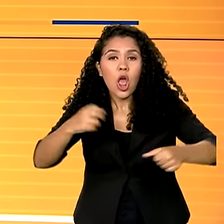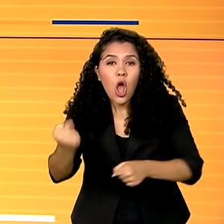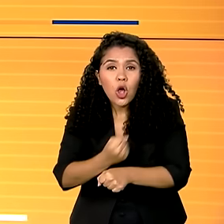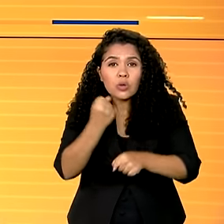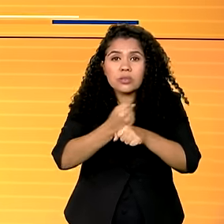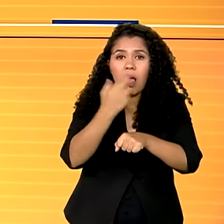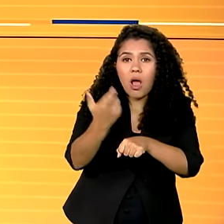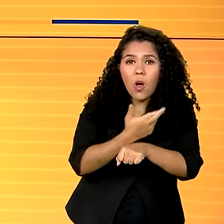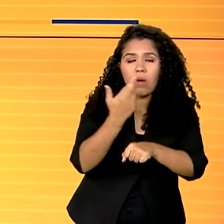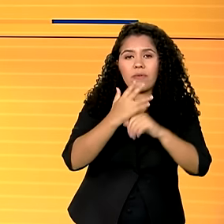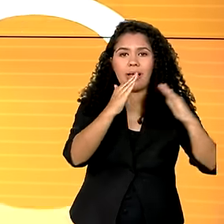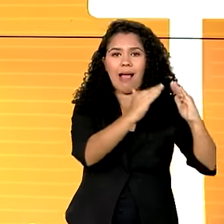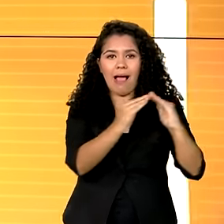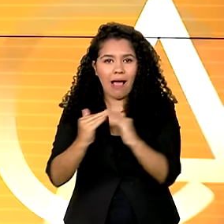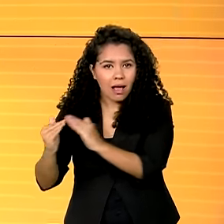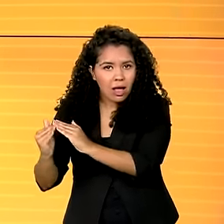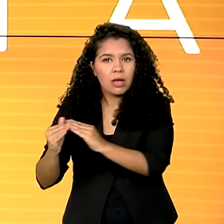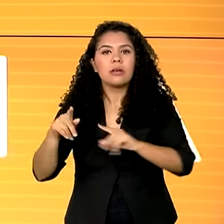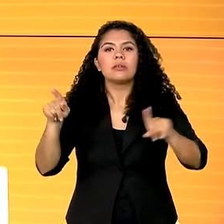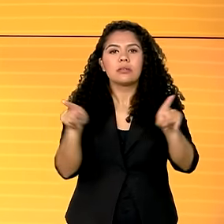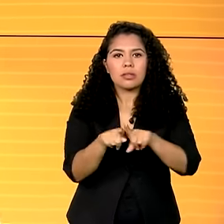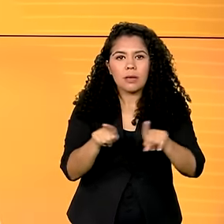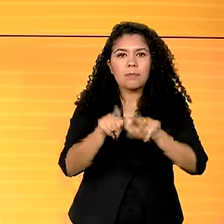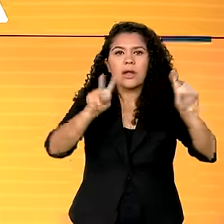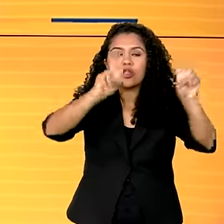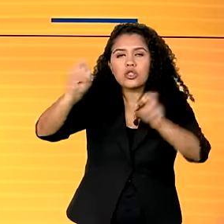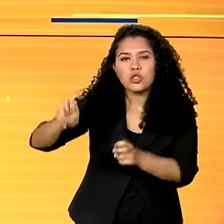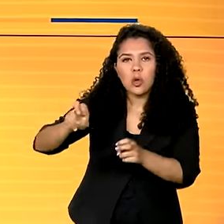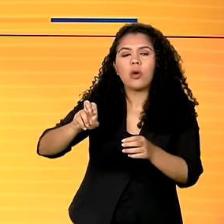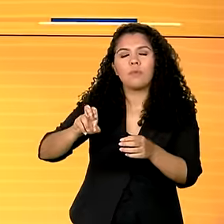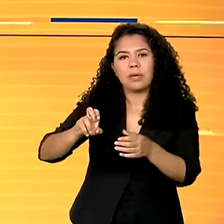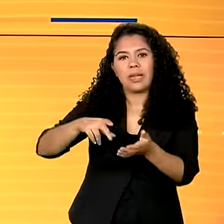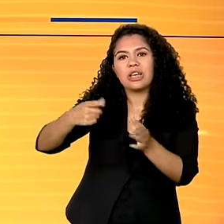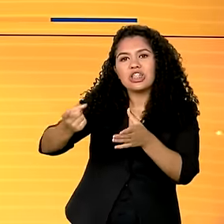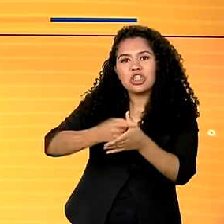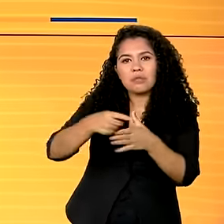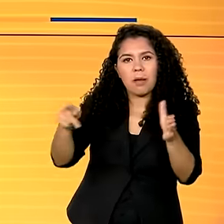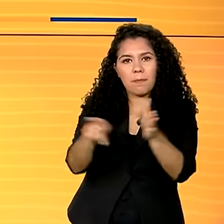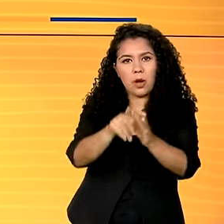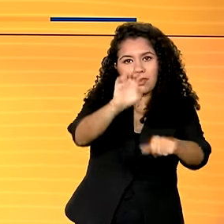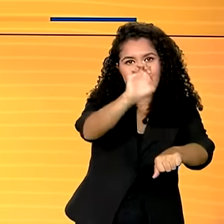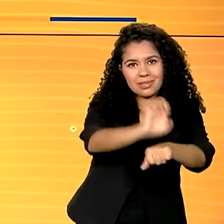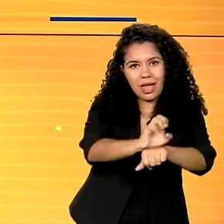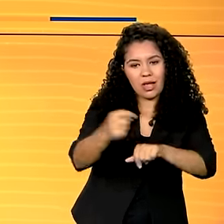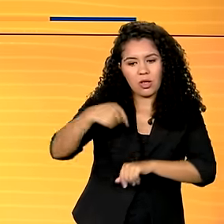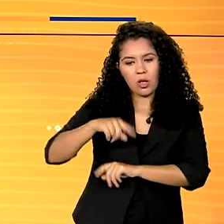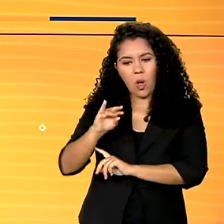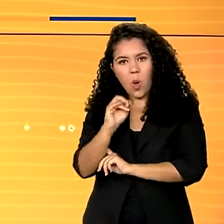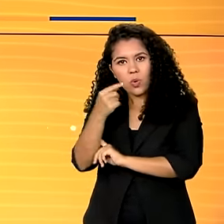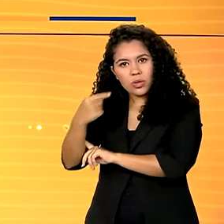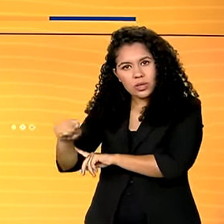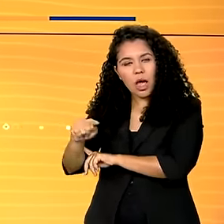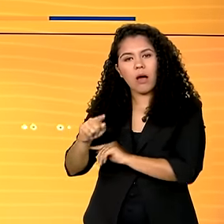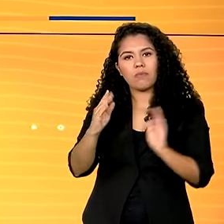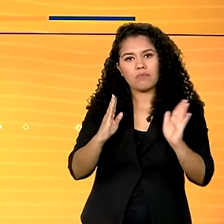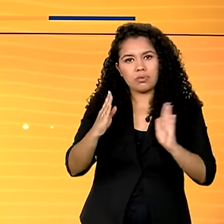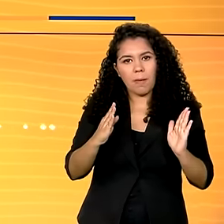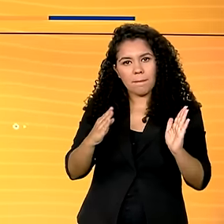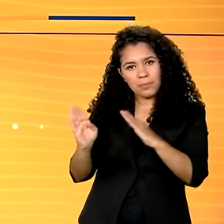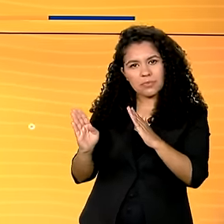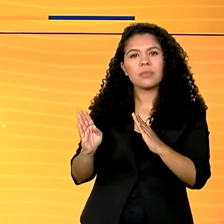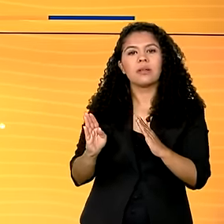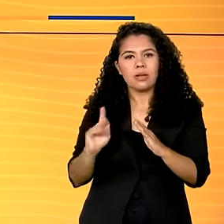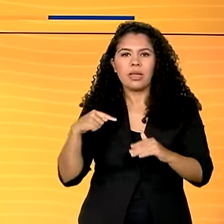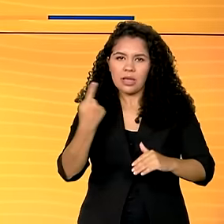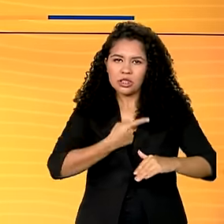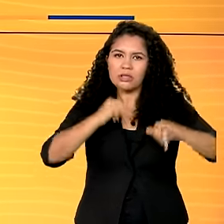Além de uma interrupção na cobrança da dívida do Estado com a União. E a gente vai sempre informar vocês sobre todas essas medidas